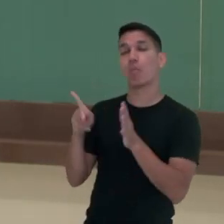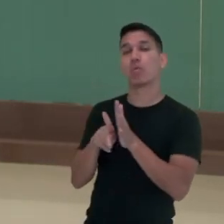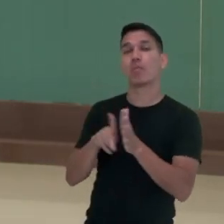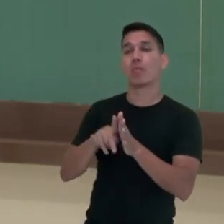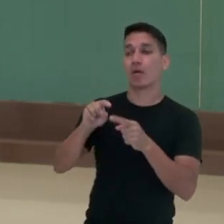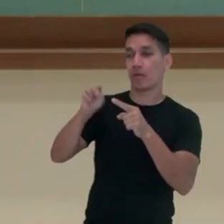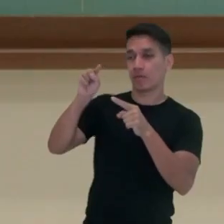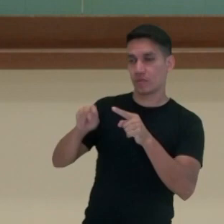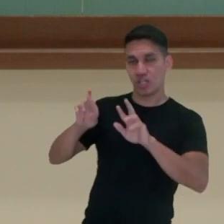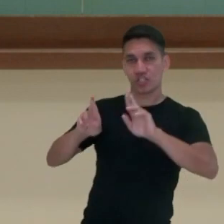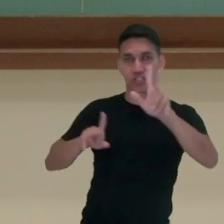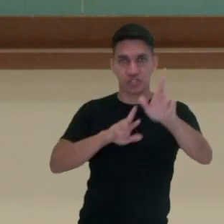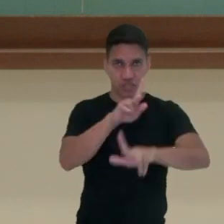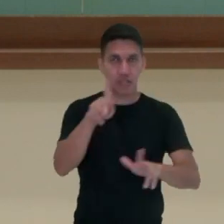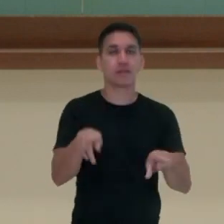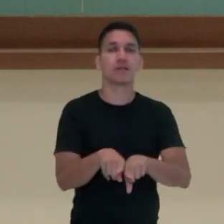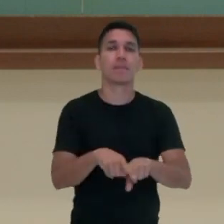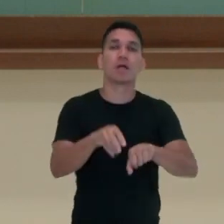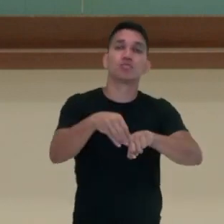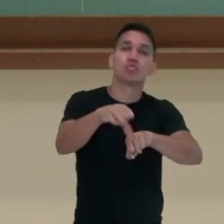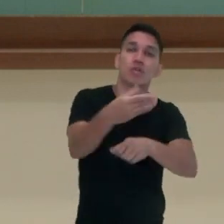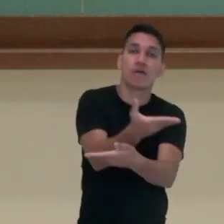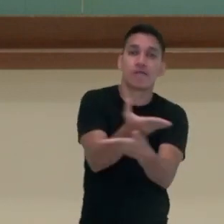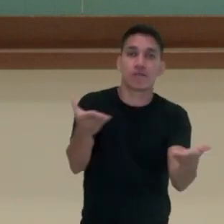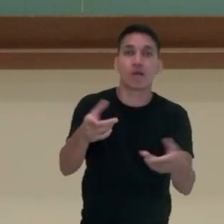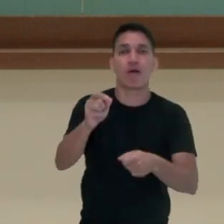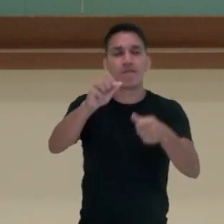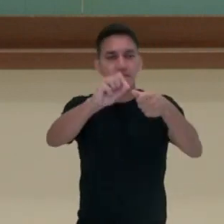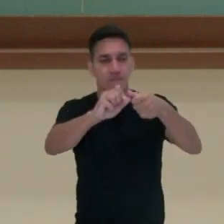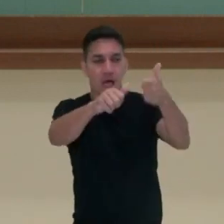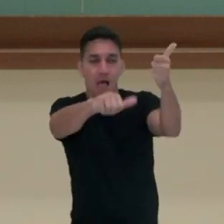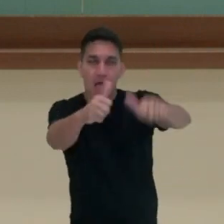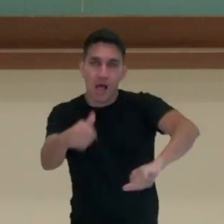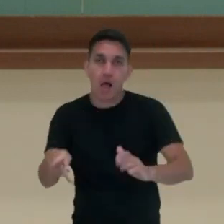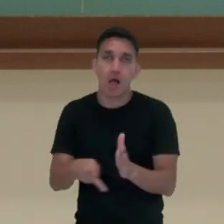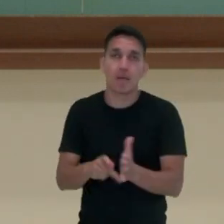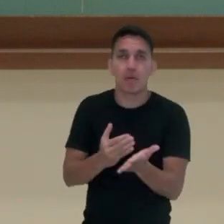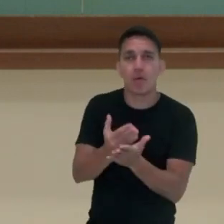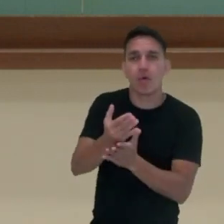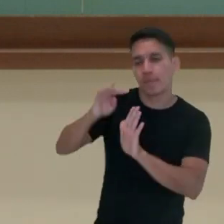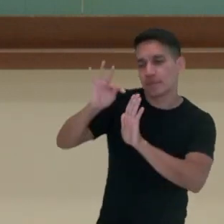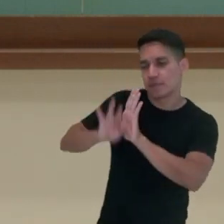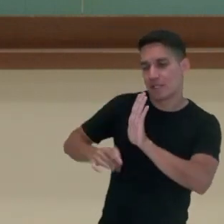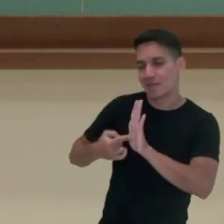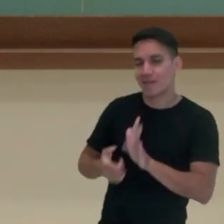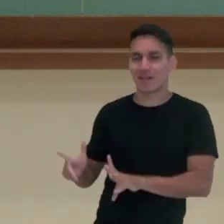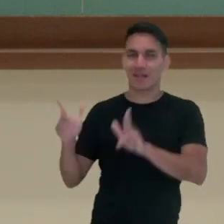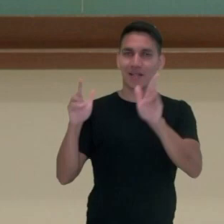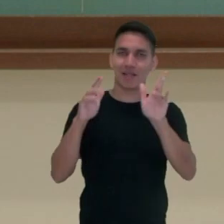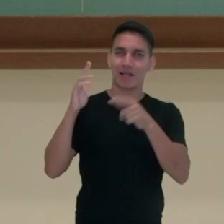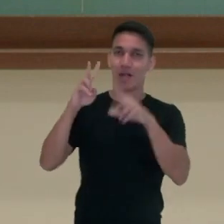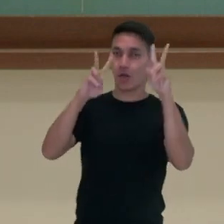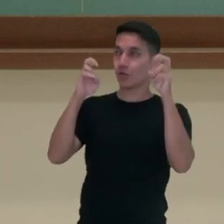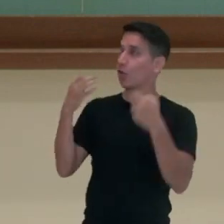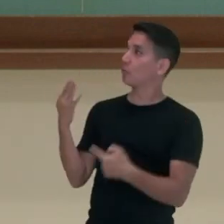diferencial e sugerimos para vocês que essas análises sejam feitas a partir de fragmentos do texto intitulado Burrice, que é